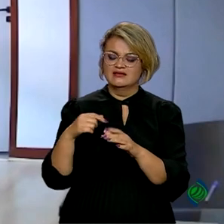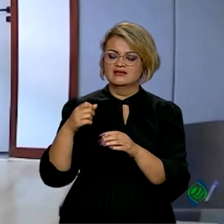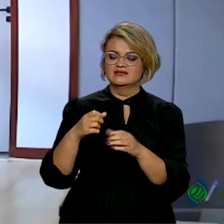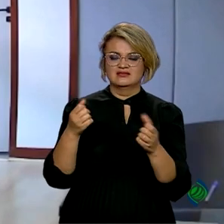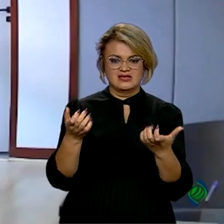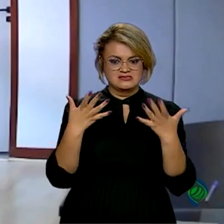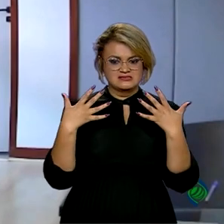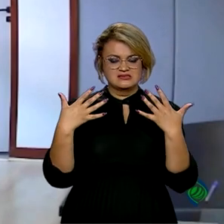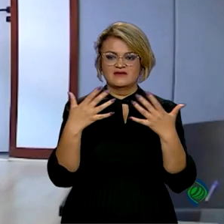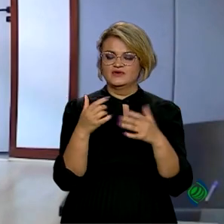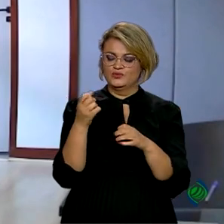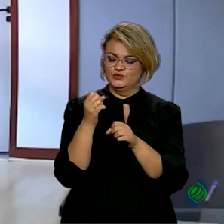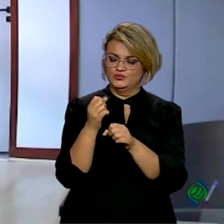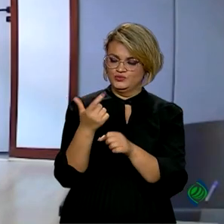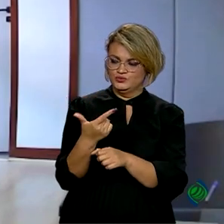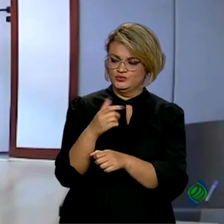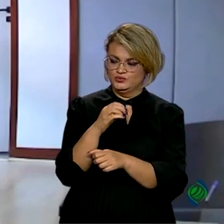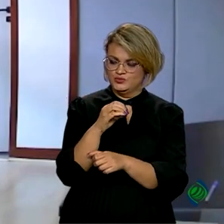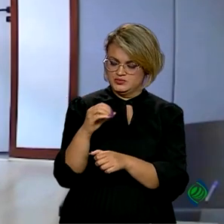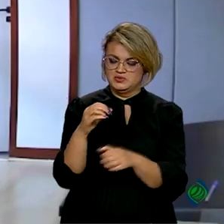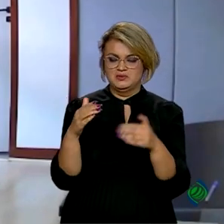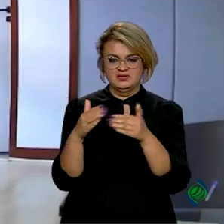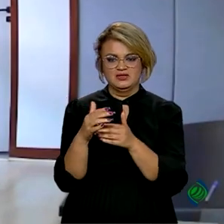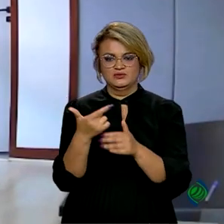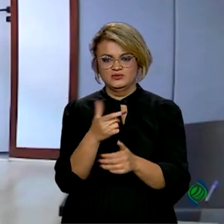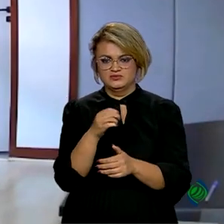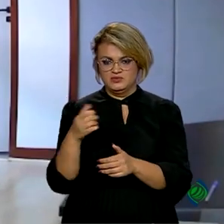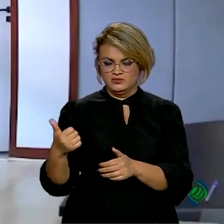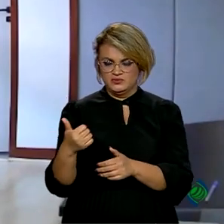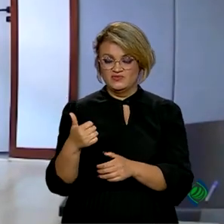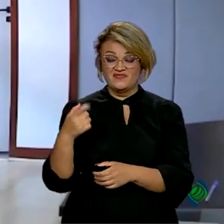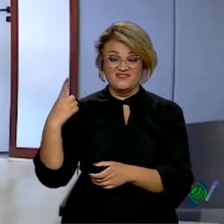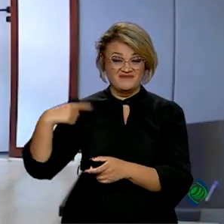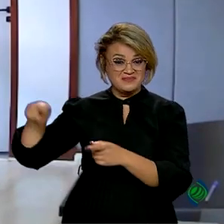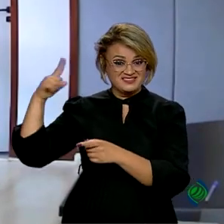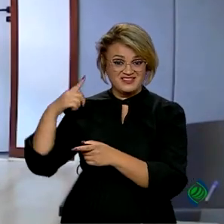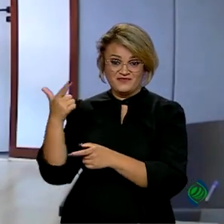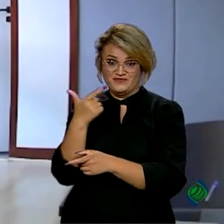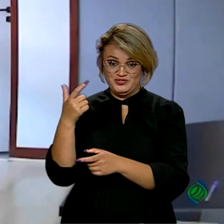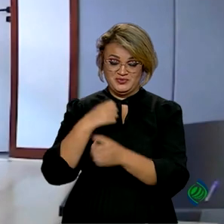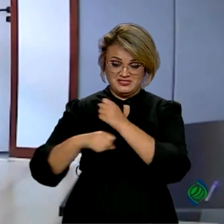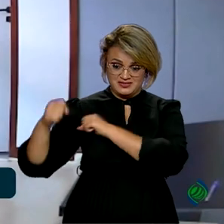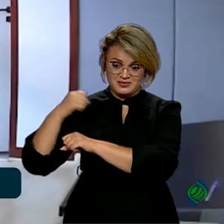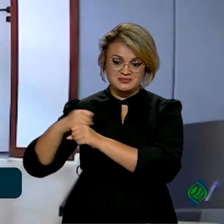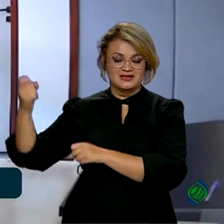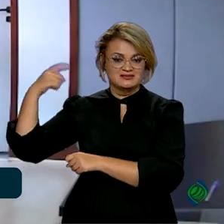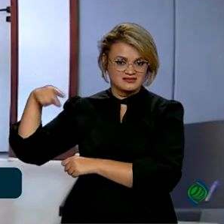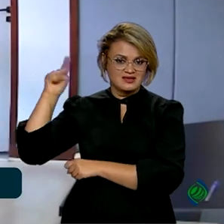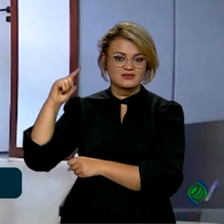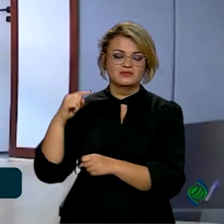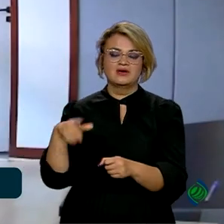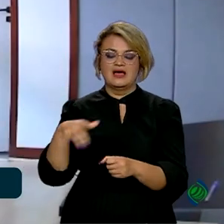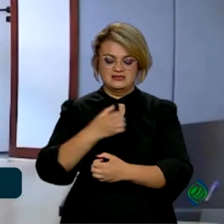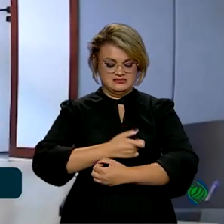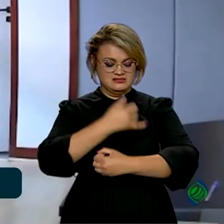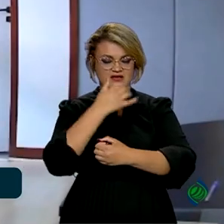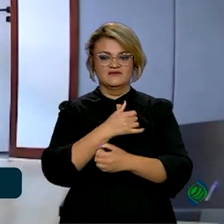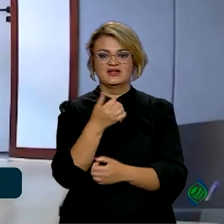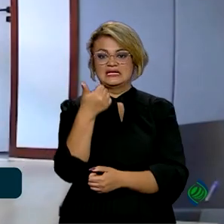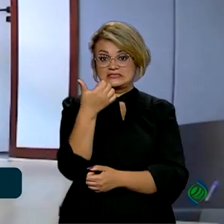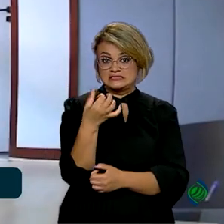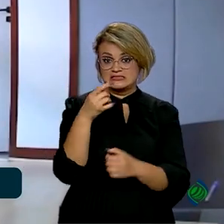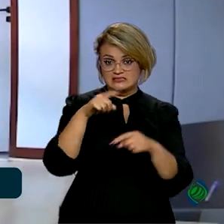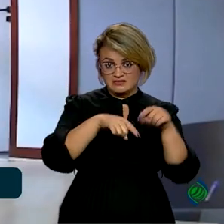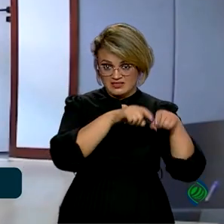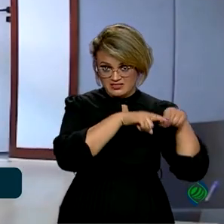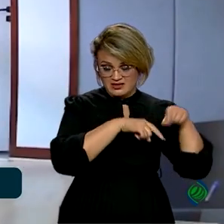2000-2001, 22 anos atrás, a safra de grãos do nosso país, dos 16 itens